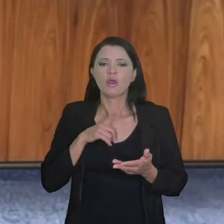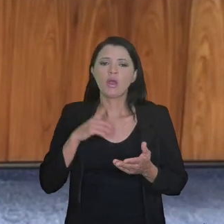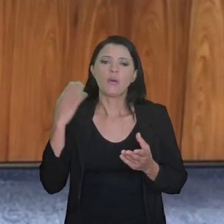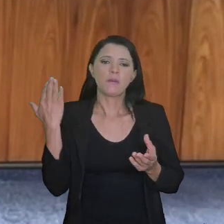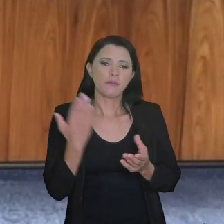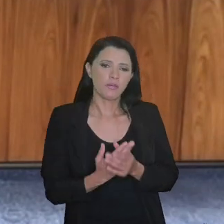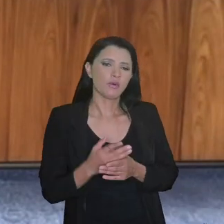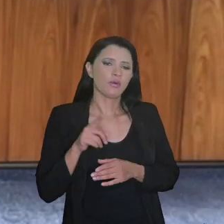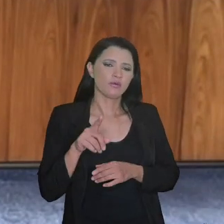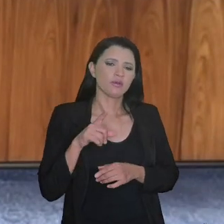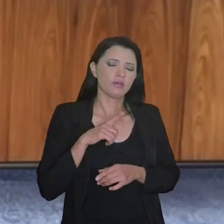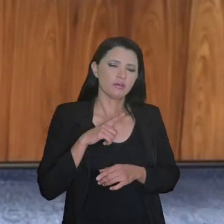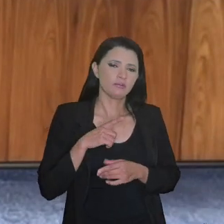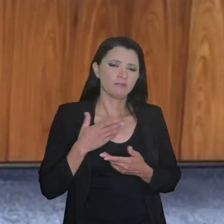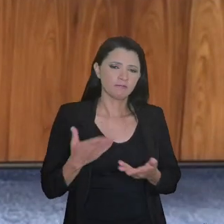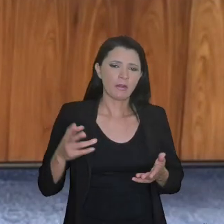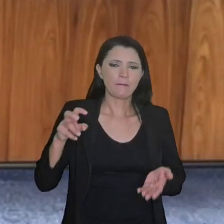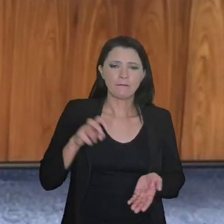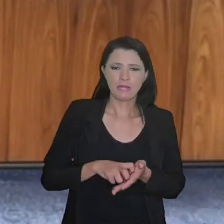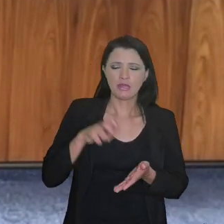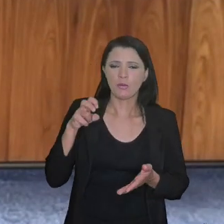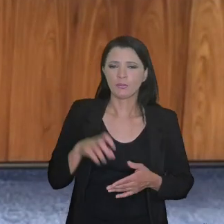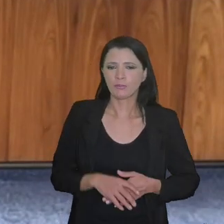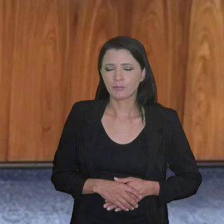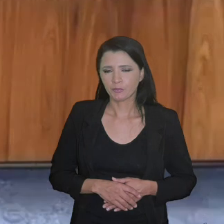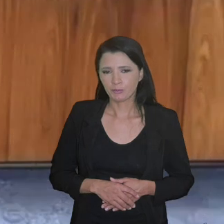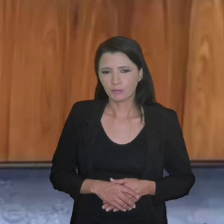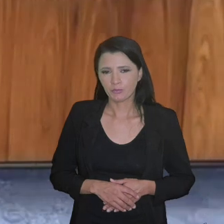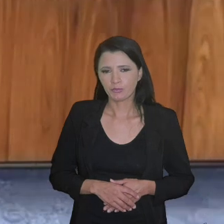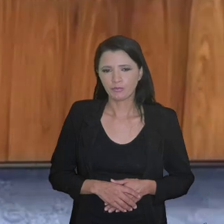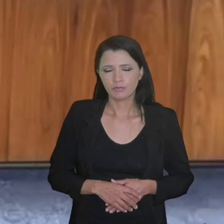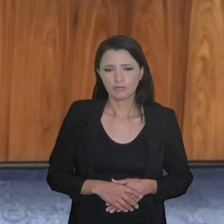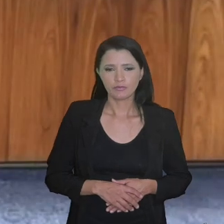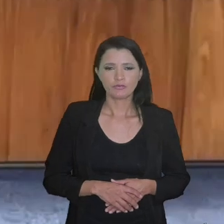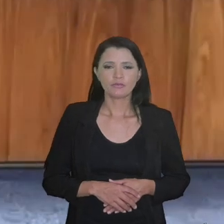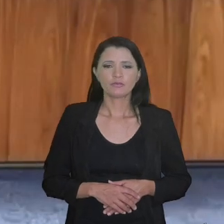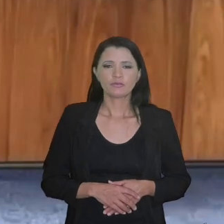da República, atuando em processo envolvendo uma terapia presidenciária, tutela coletiva e penal.